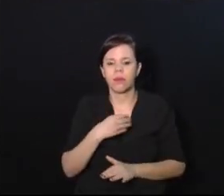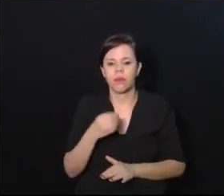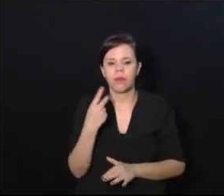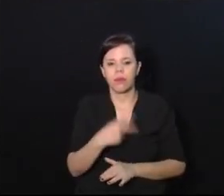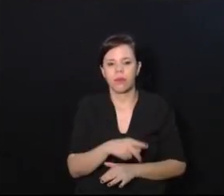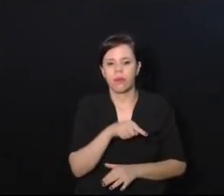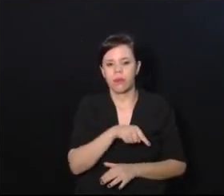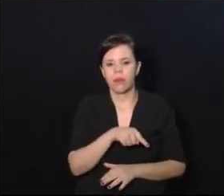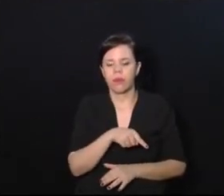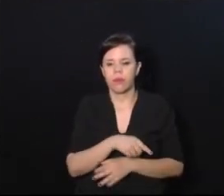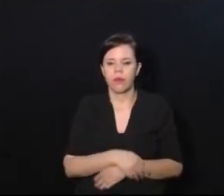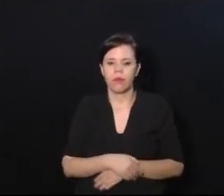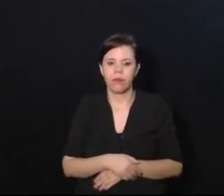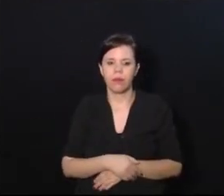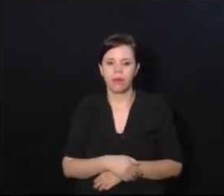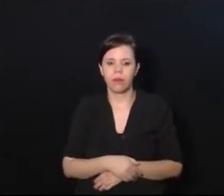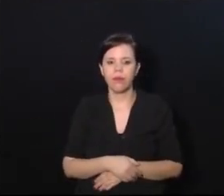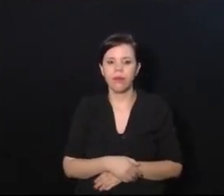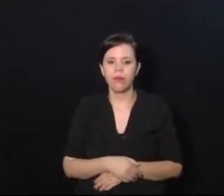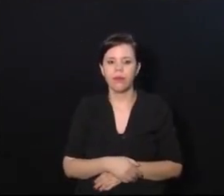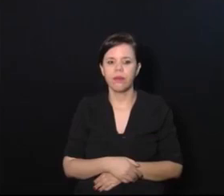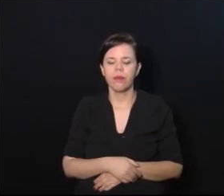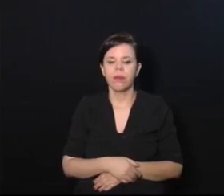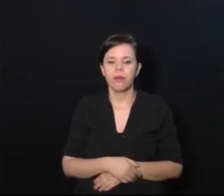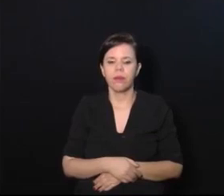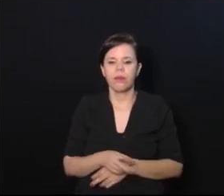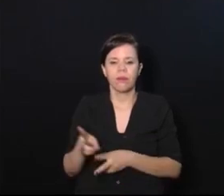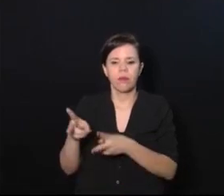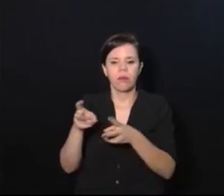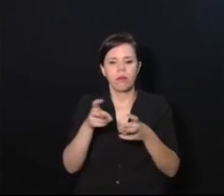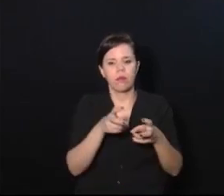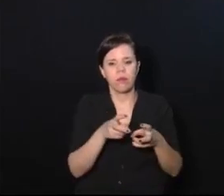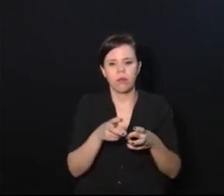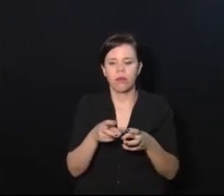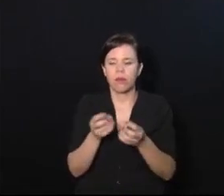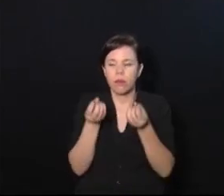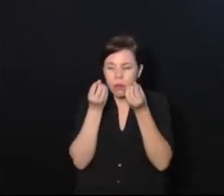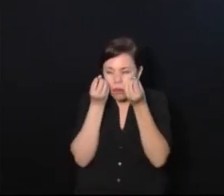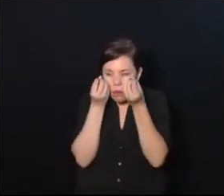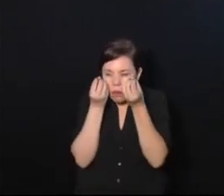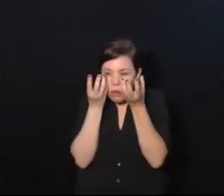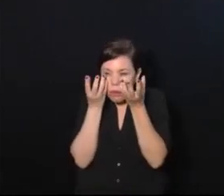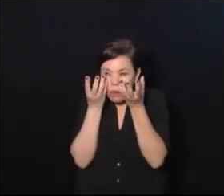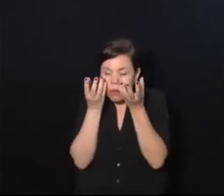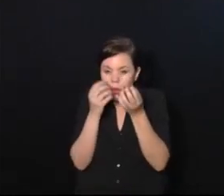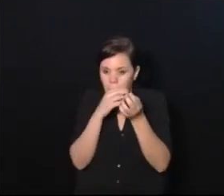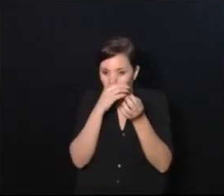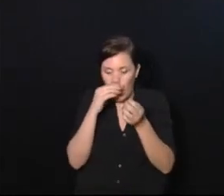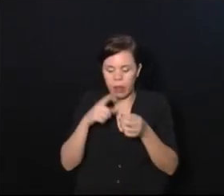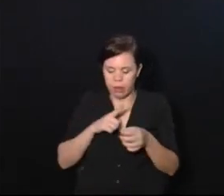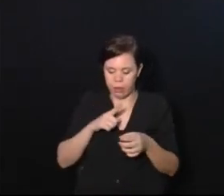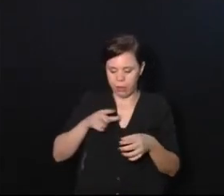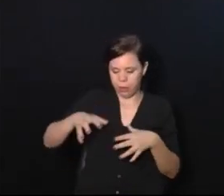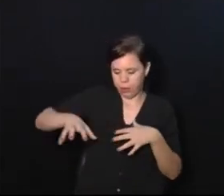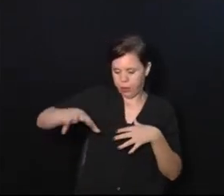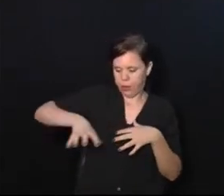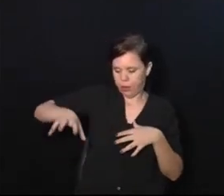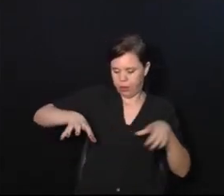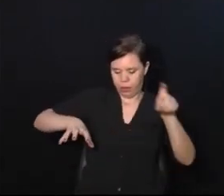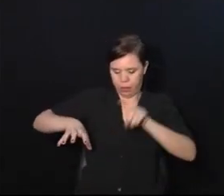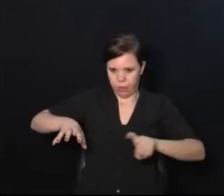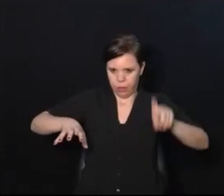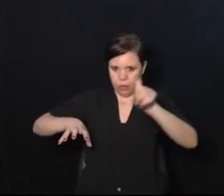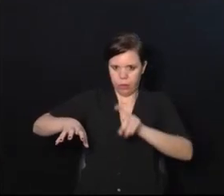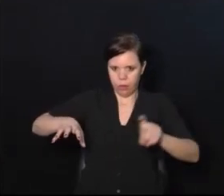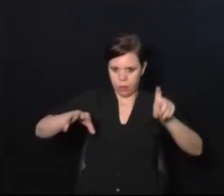ela percebia luz e eu tinha um mouse no meu computador que